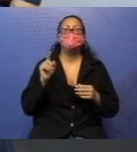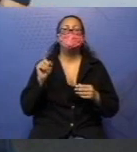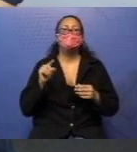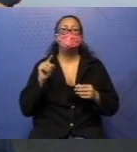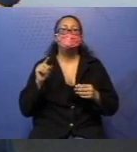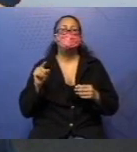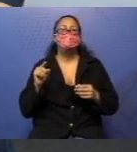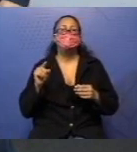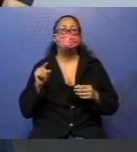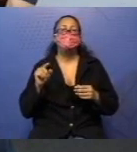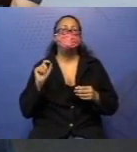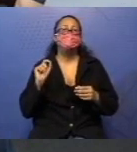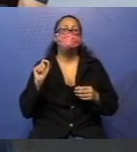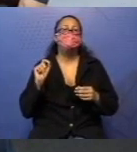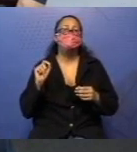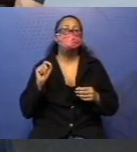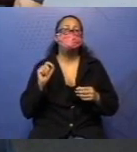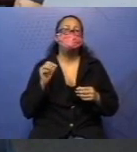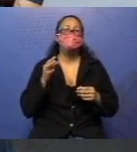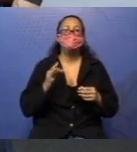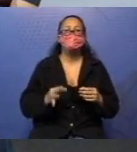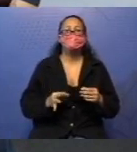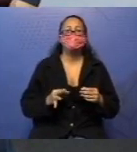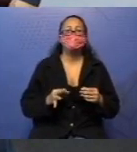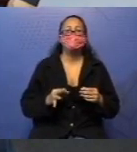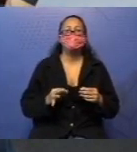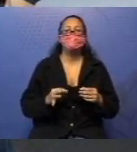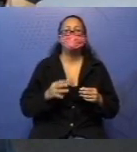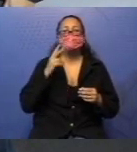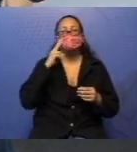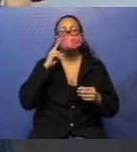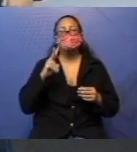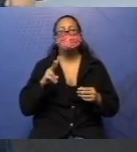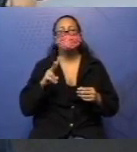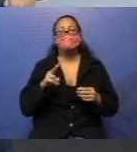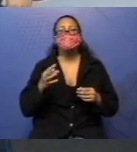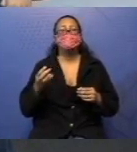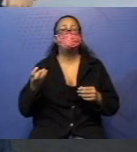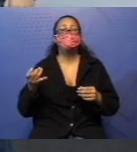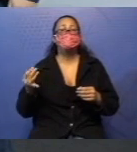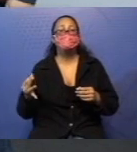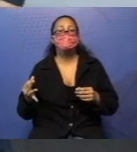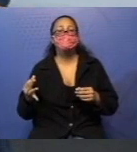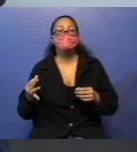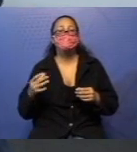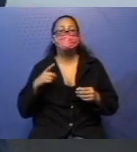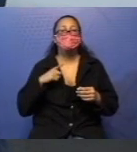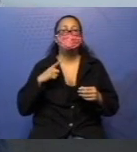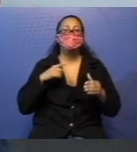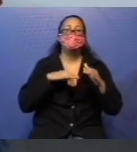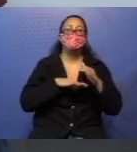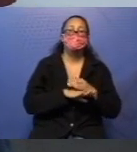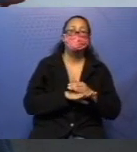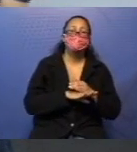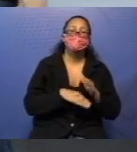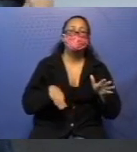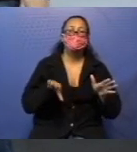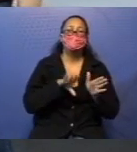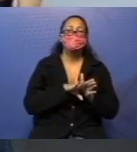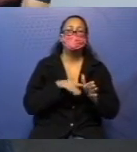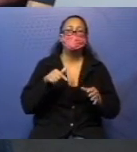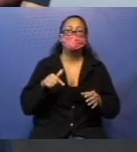Vocês vão ver quanto que ela ainda tem que poupar para chegar no R 72. E vai pôr a resposta correta.